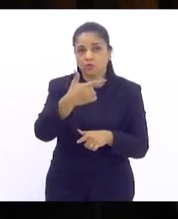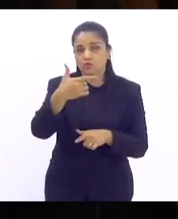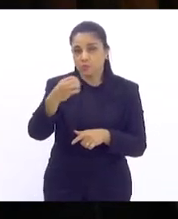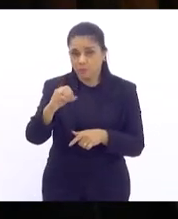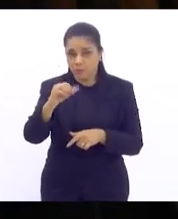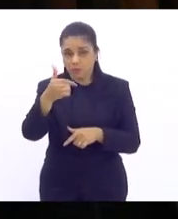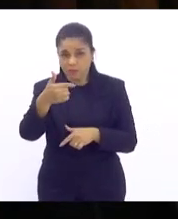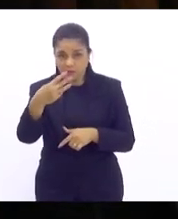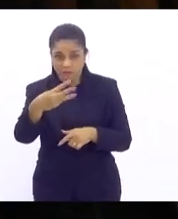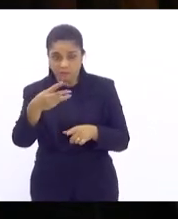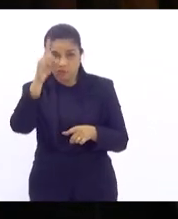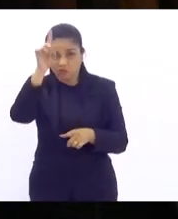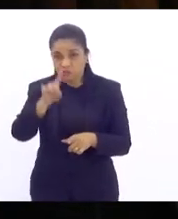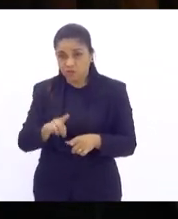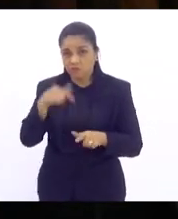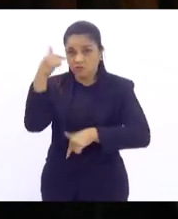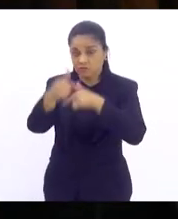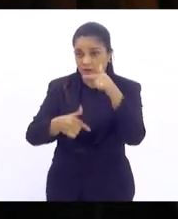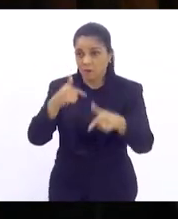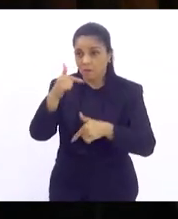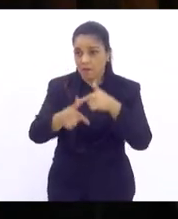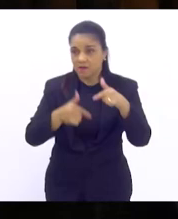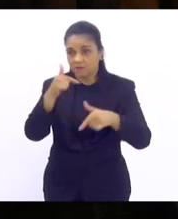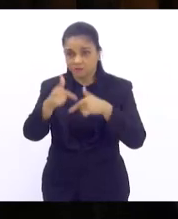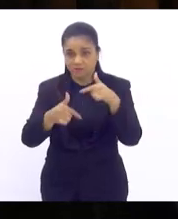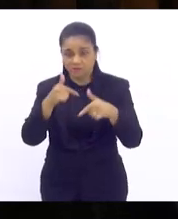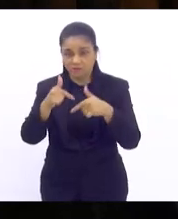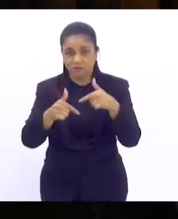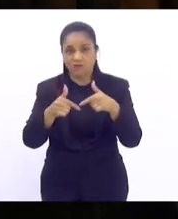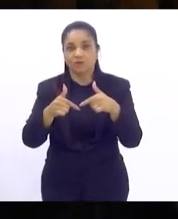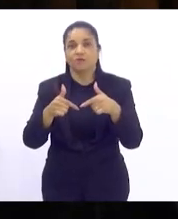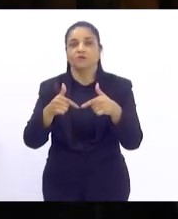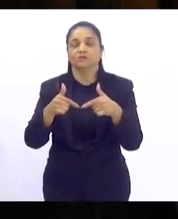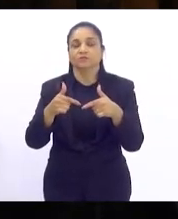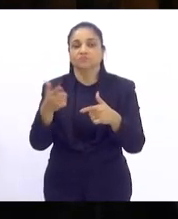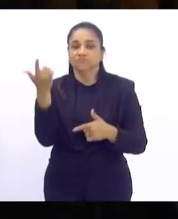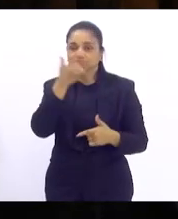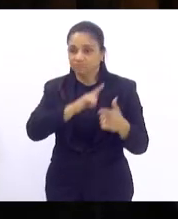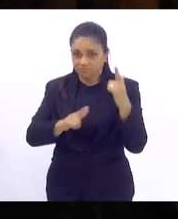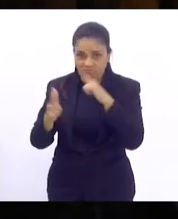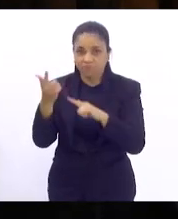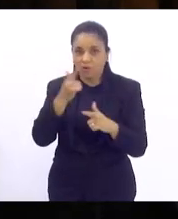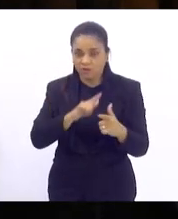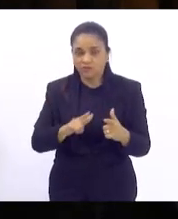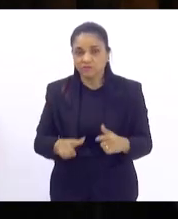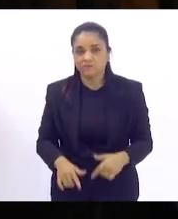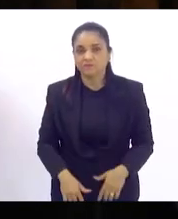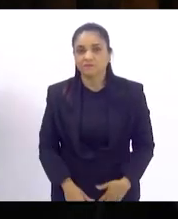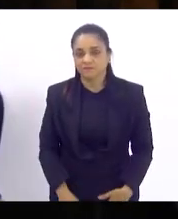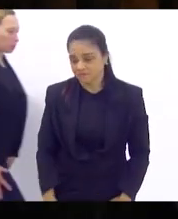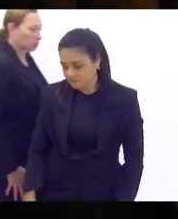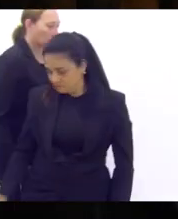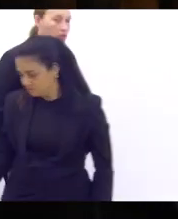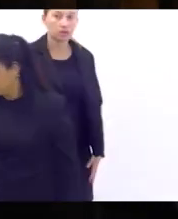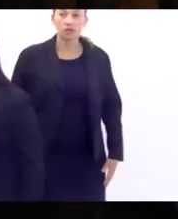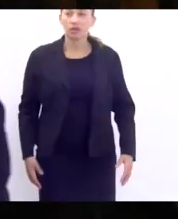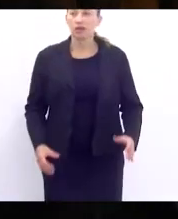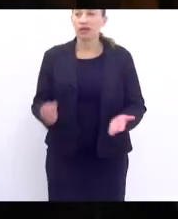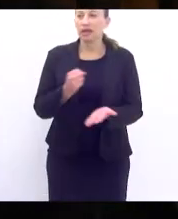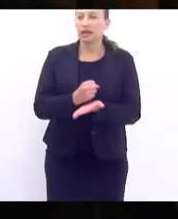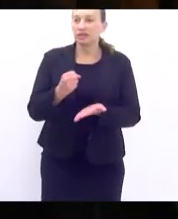trabalhadores, dessas trabalhadoras que foi garantido para a média dos trabalhadores com a consolidação da CLT, que,